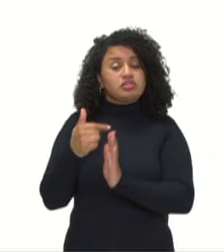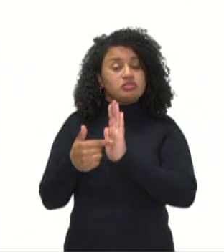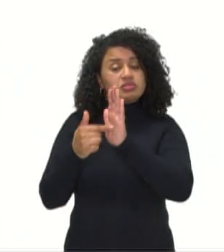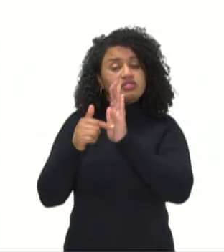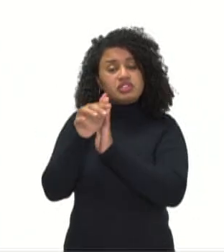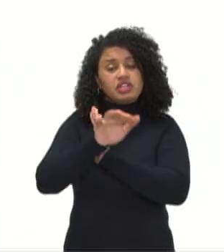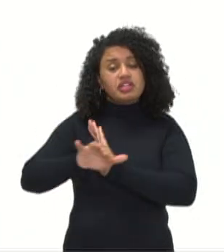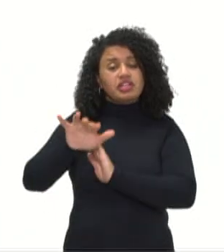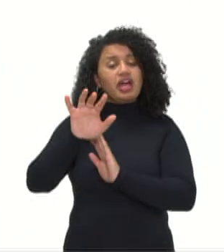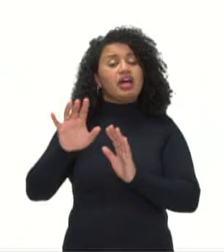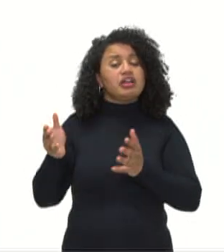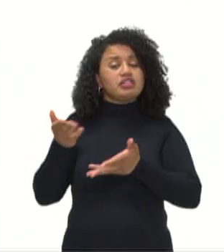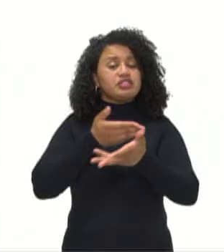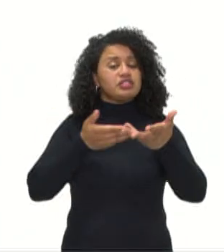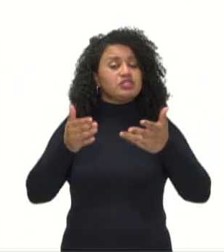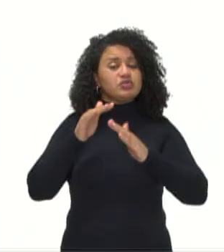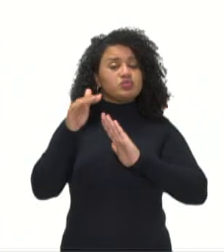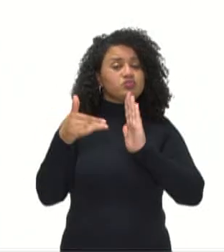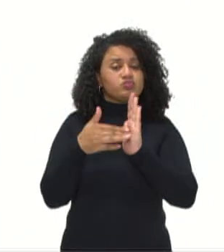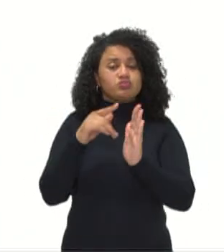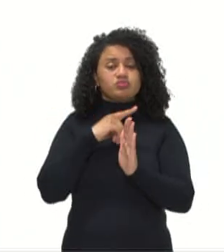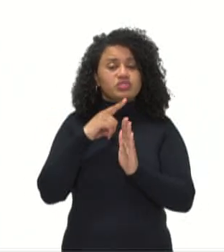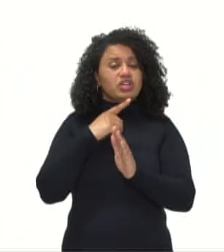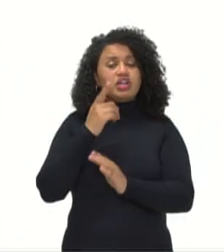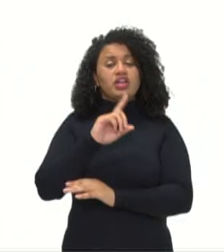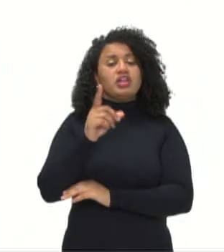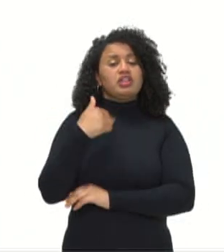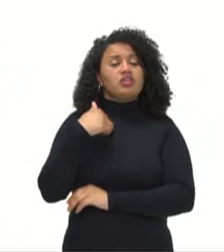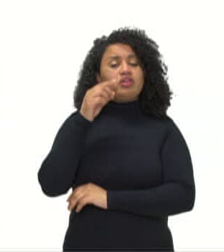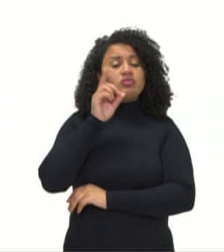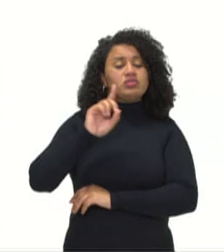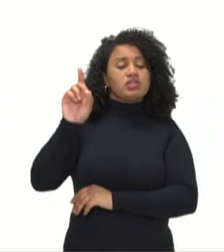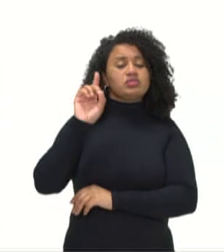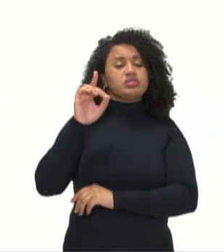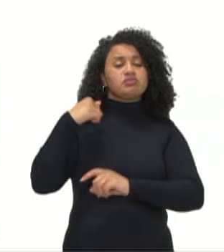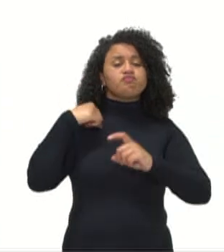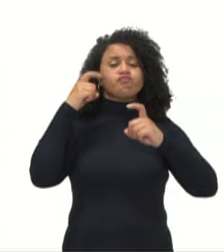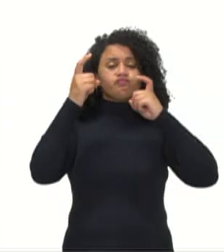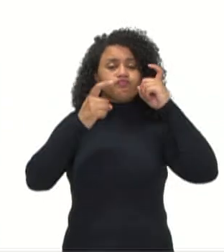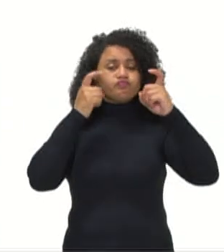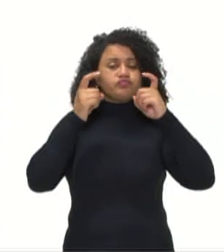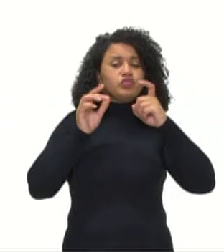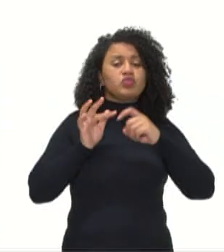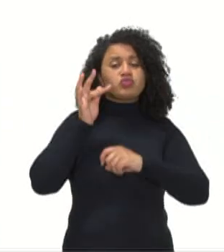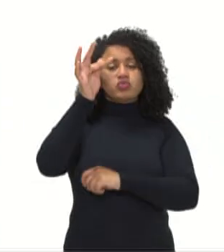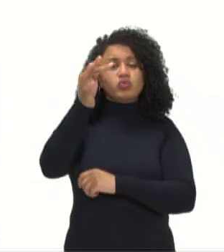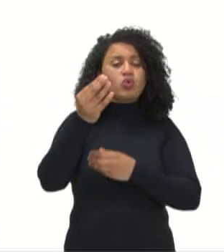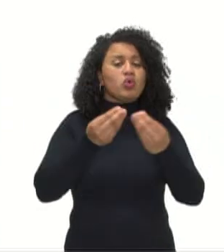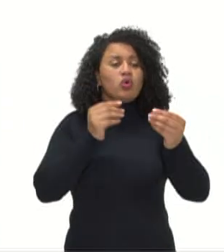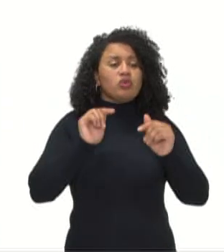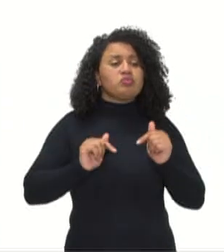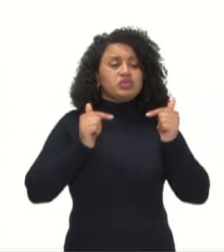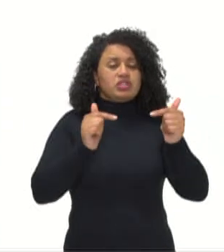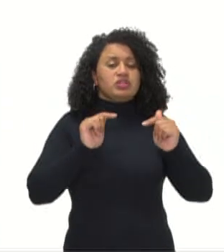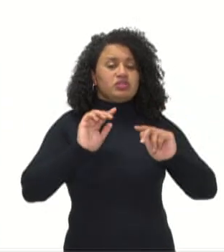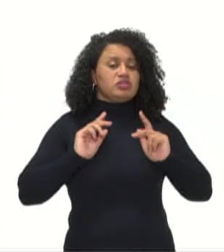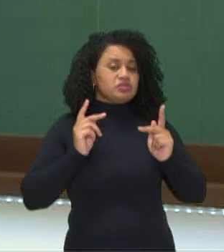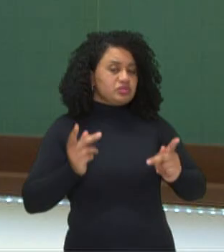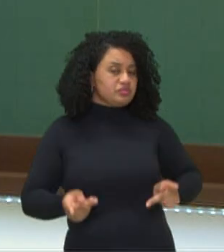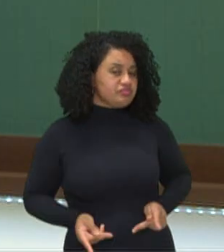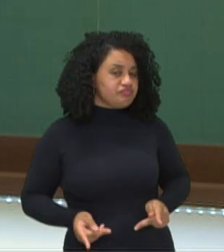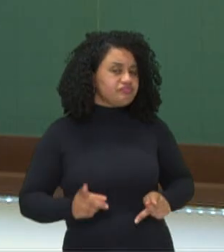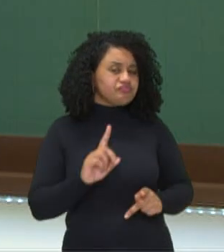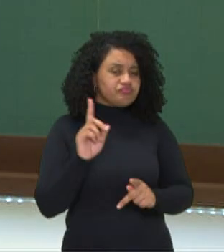harmonia de tudo que existe e não um Deus que se preocupa com o destino e as ações dos homens, certo?